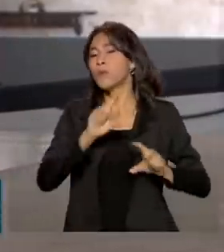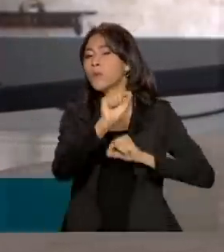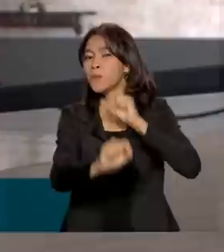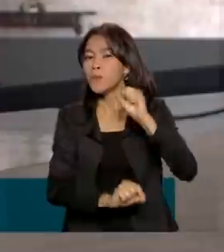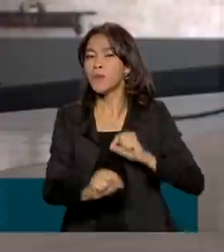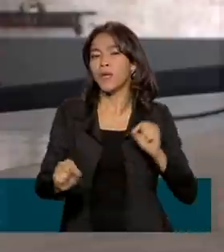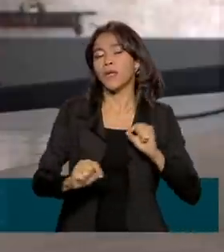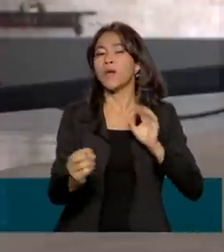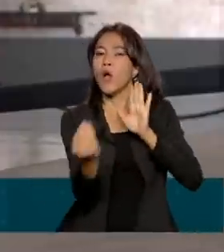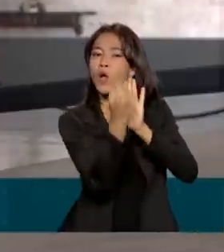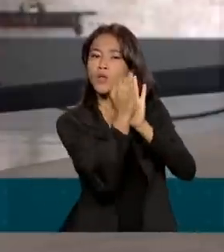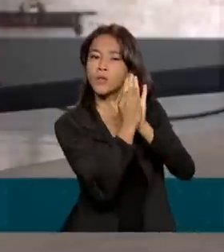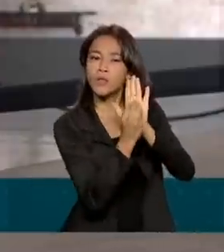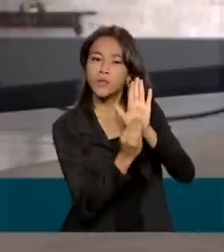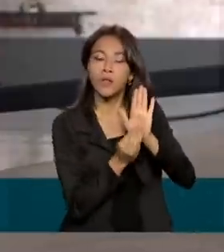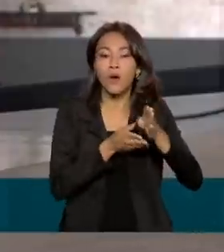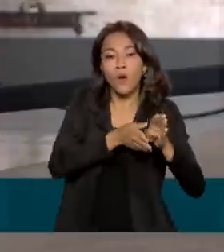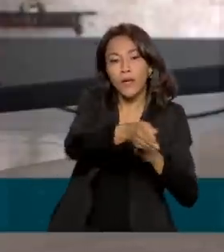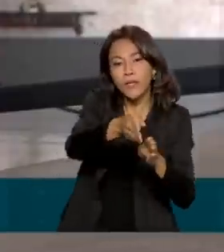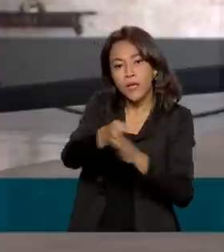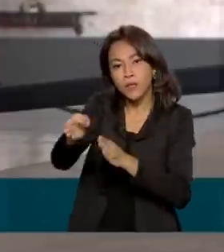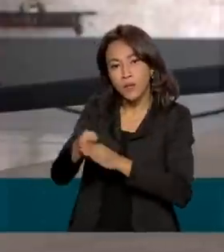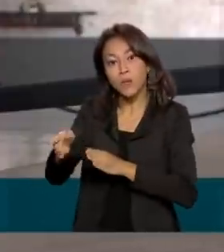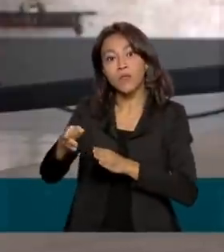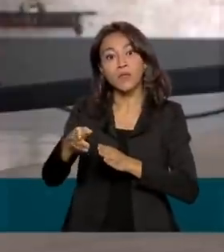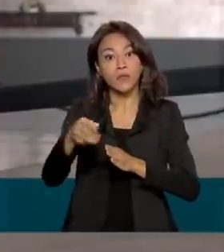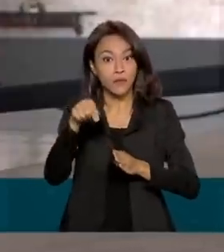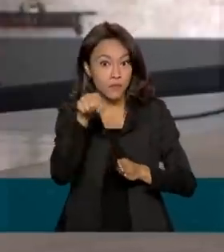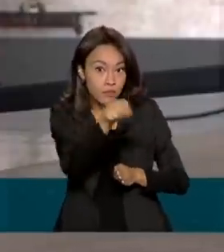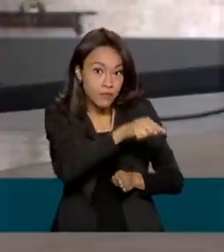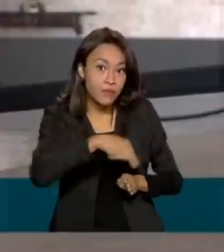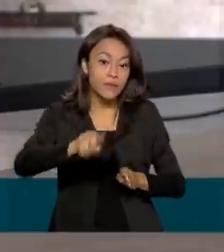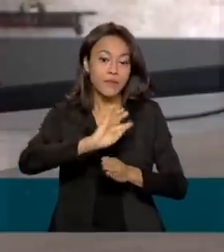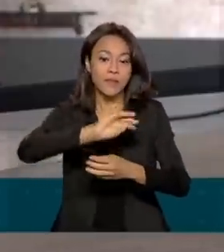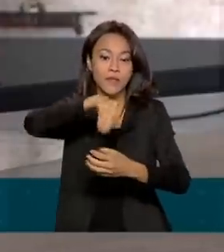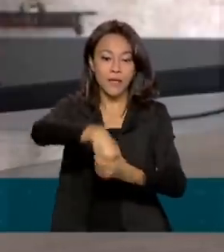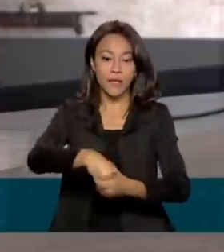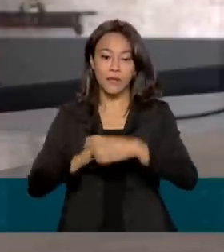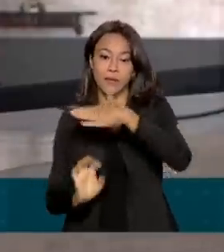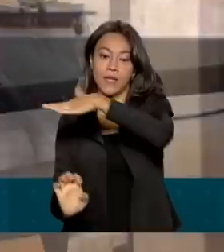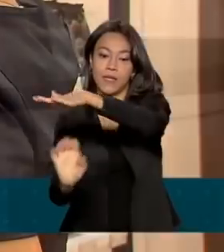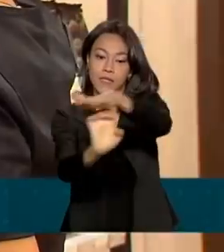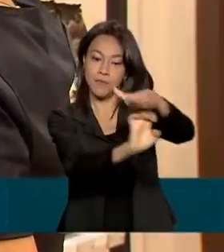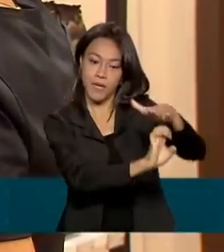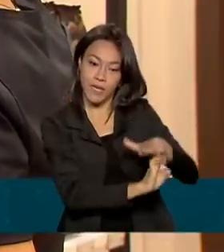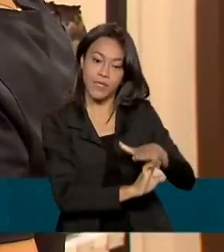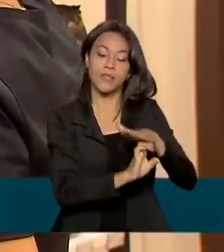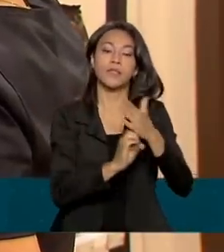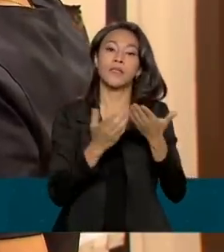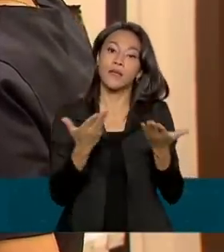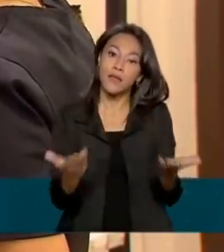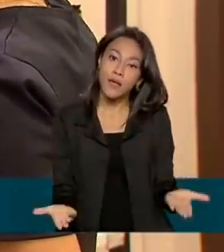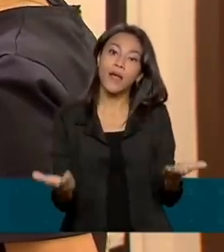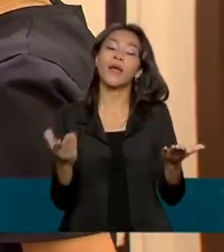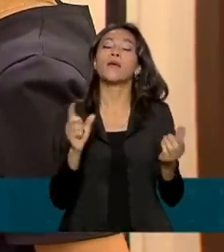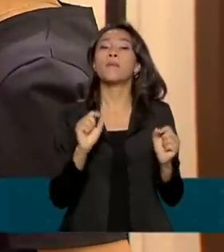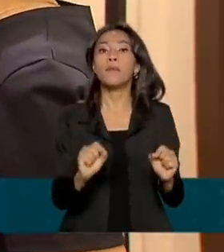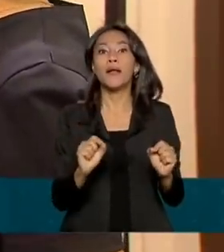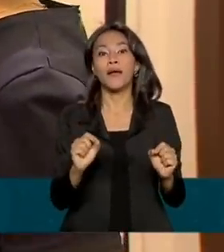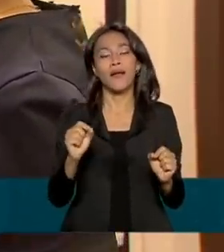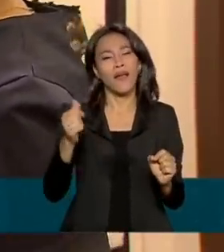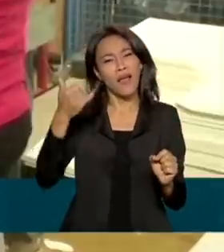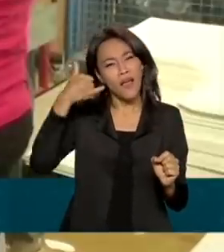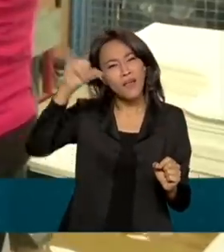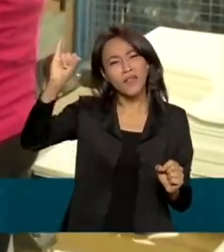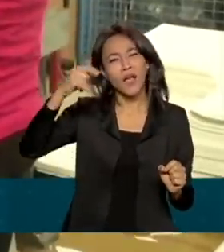definição de protocolos de prevenção nas empresas, né? Como promoção da vacinação para evitar outras